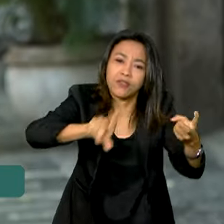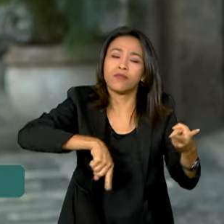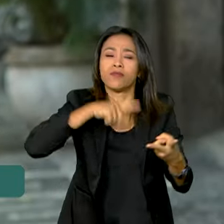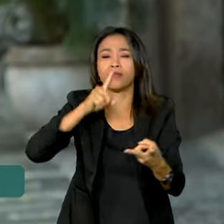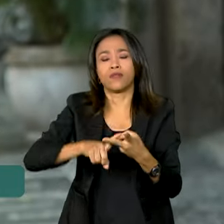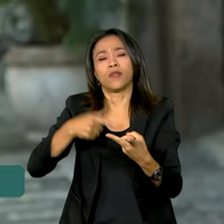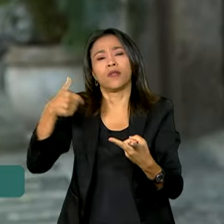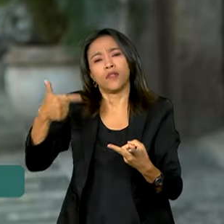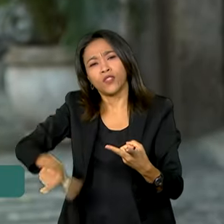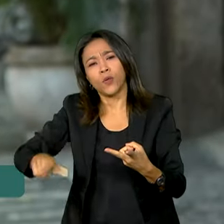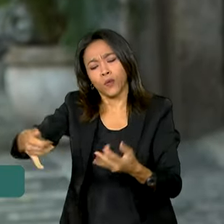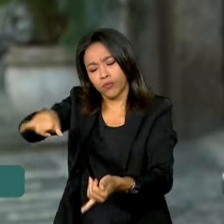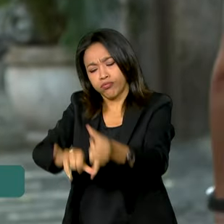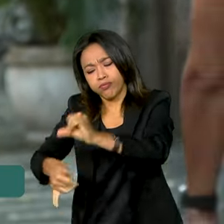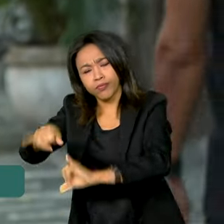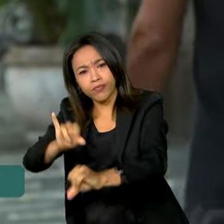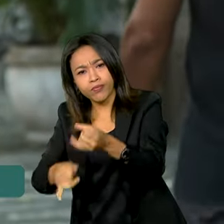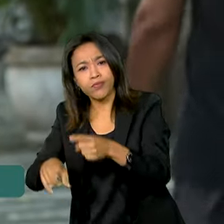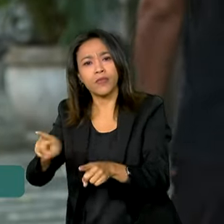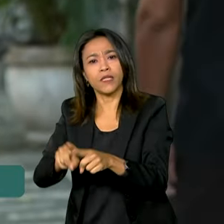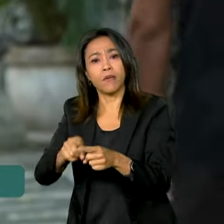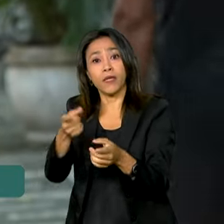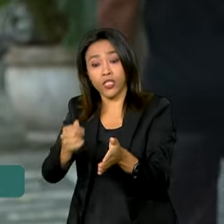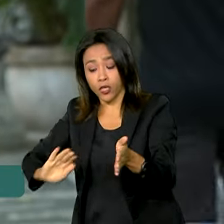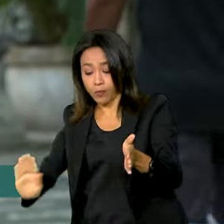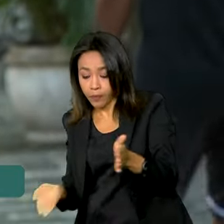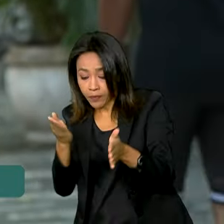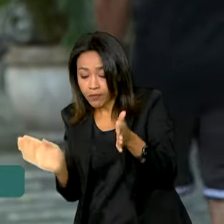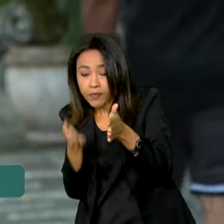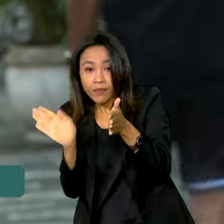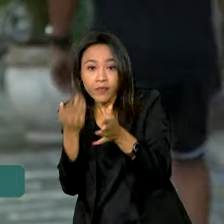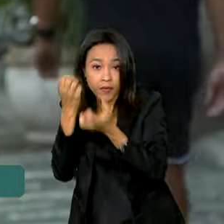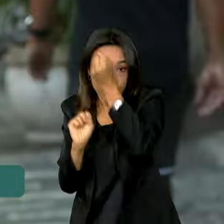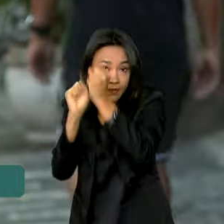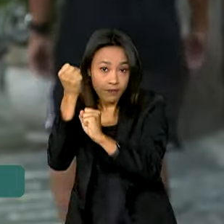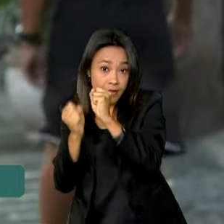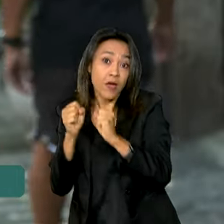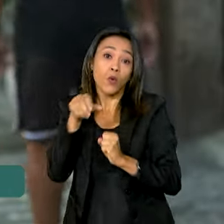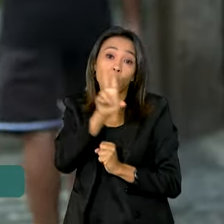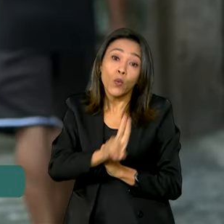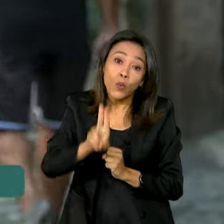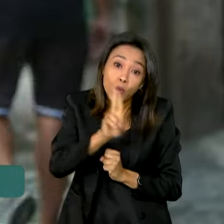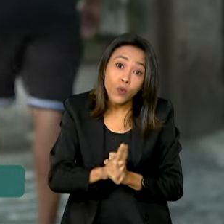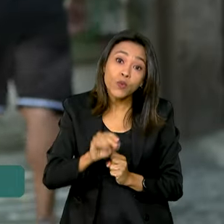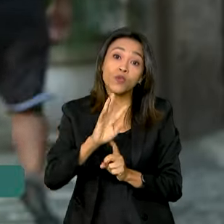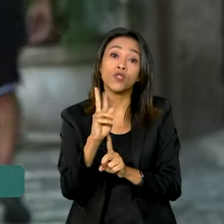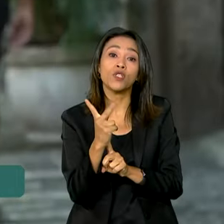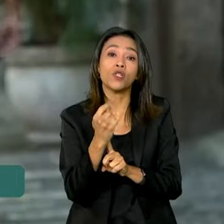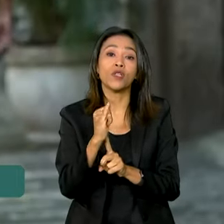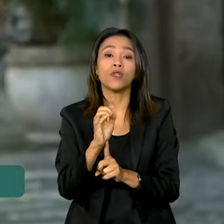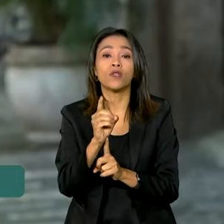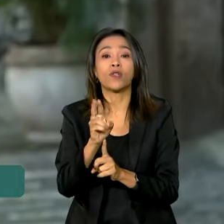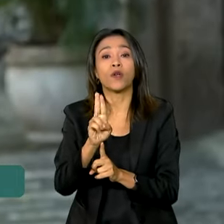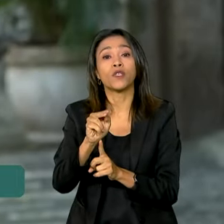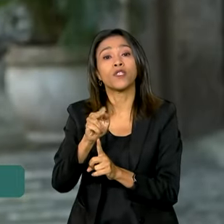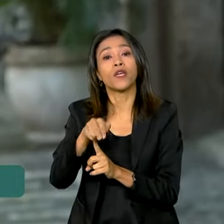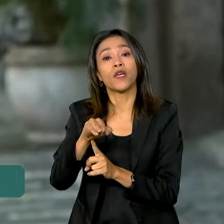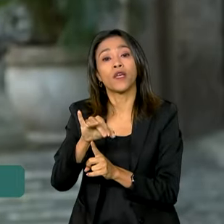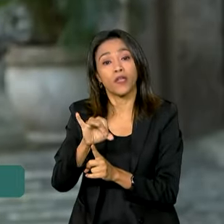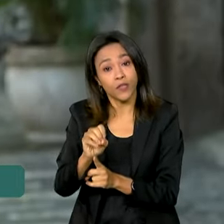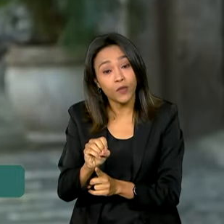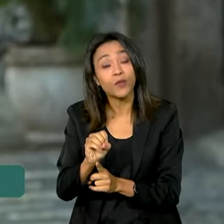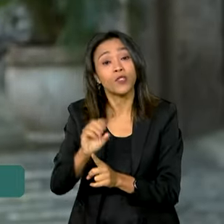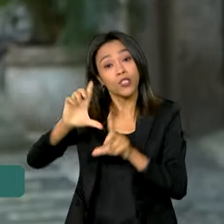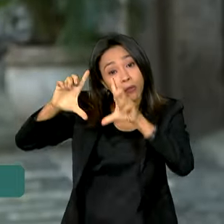petroquímicas e de cimento, por exemplo. E deve promover o uso do hidrogênio de baixa emissão de carbono no transporte